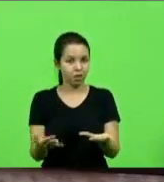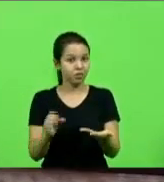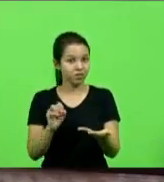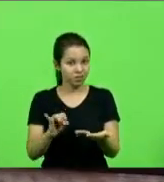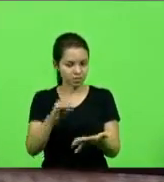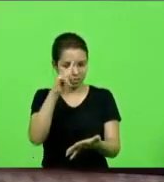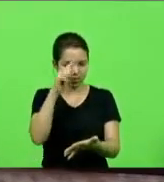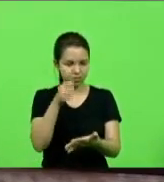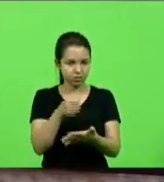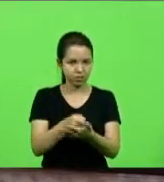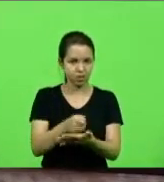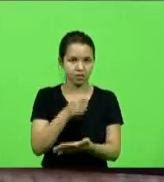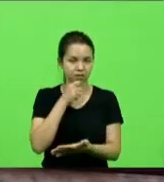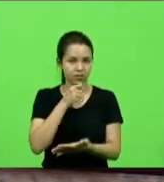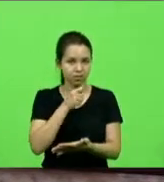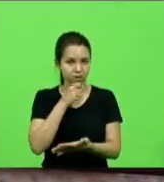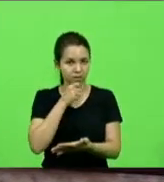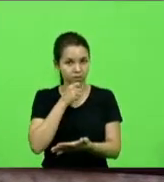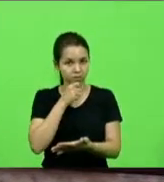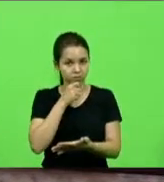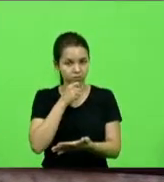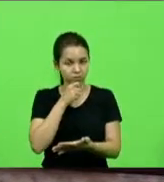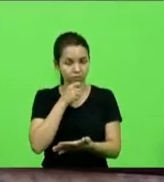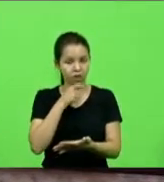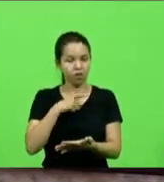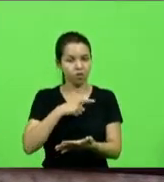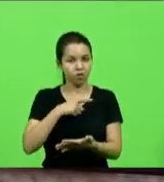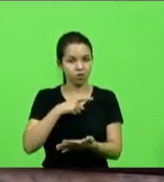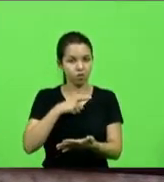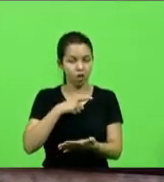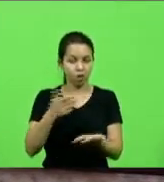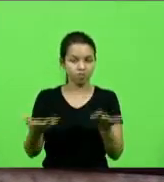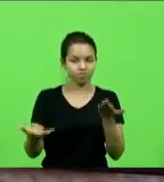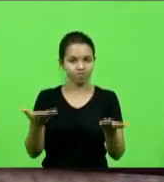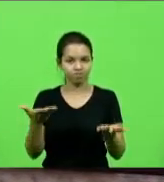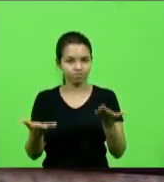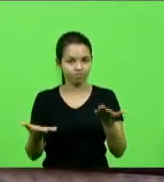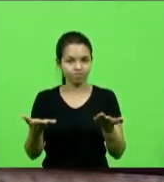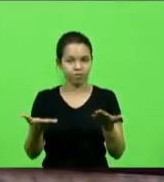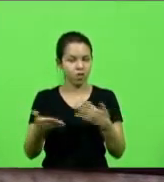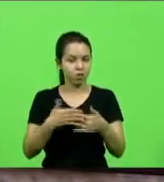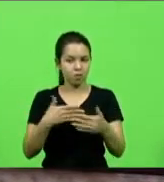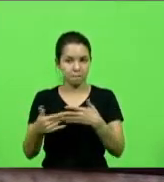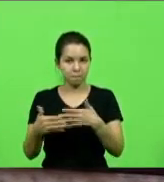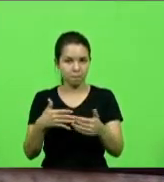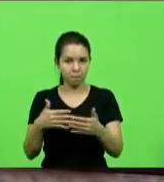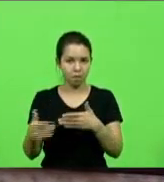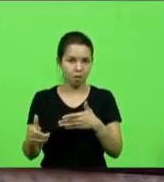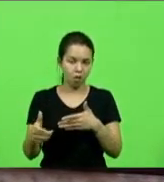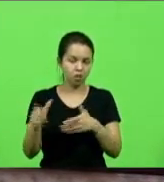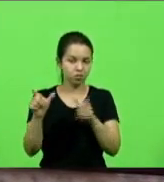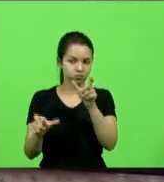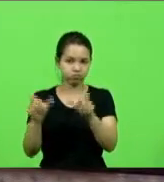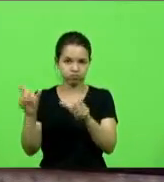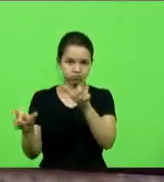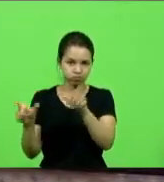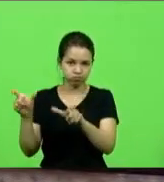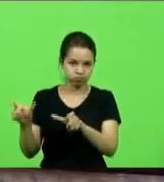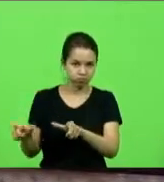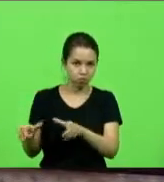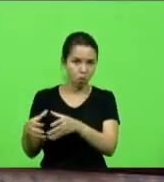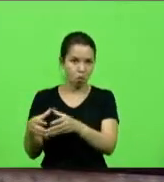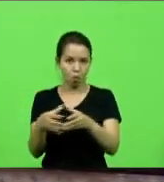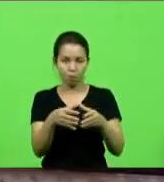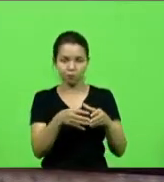E isso vale para todos, independente de cargo ou classe social. E o que eu gostaria, senhor